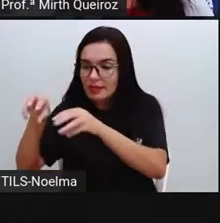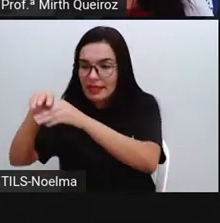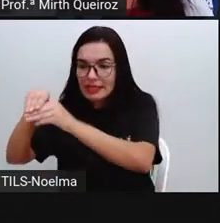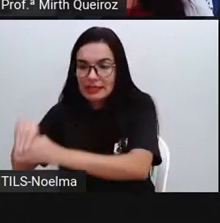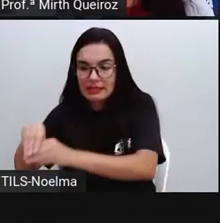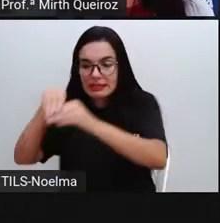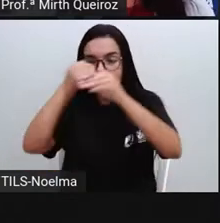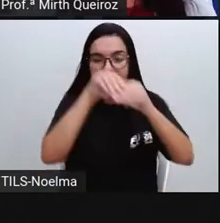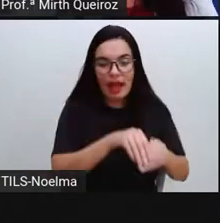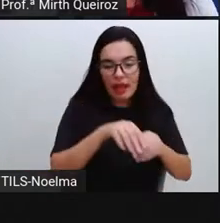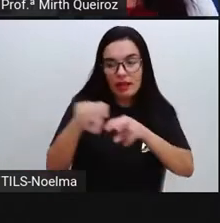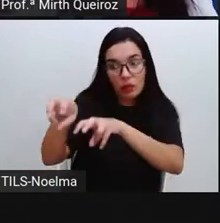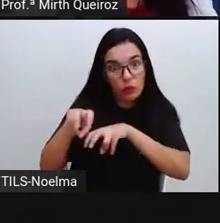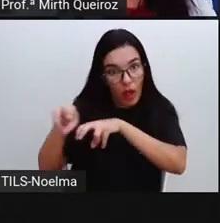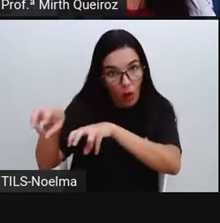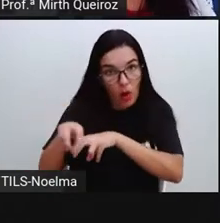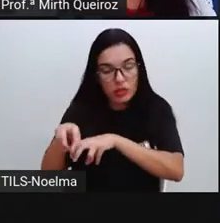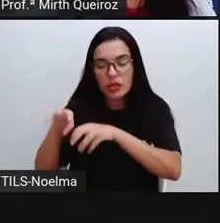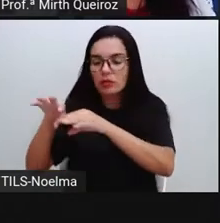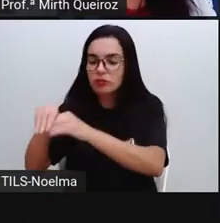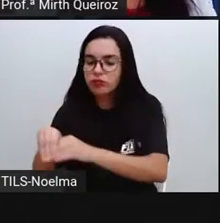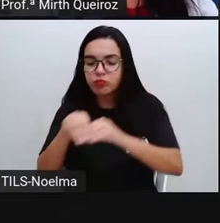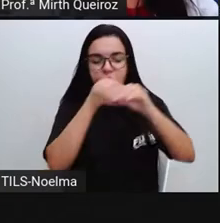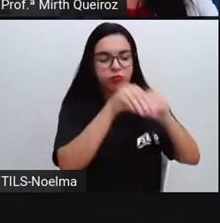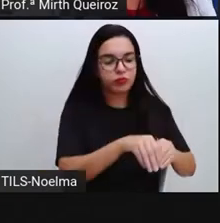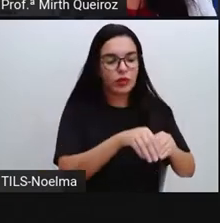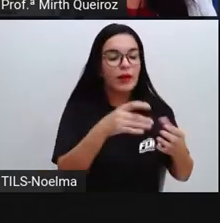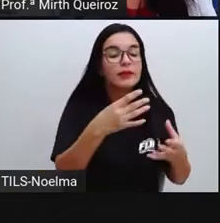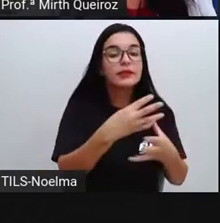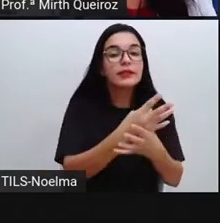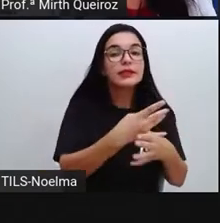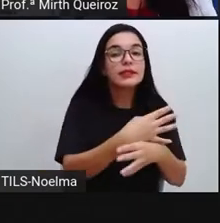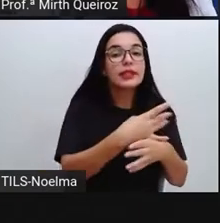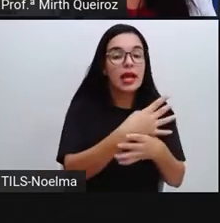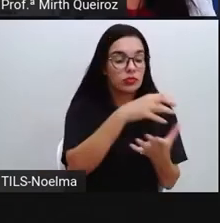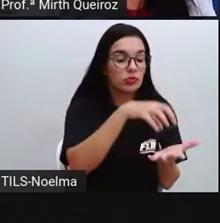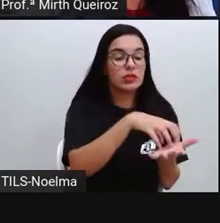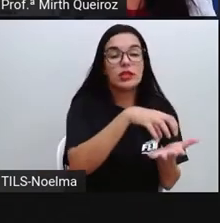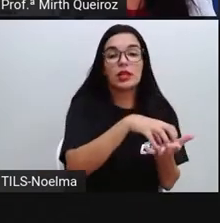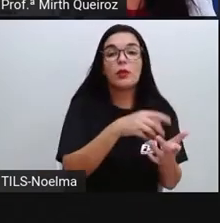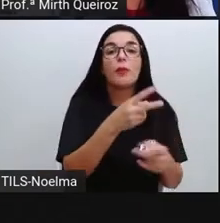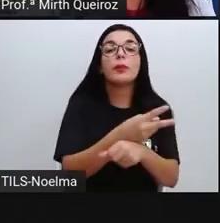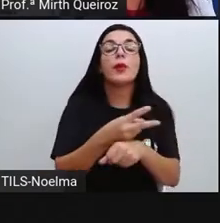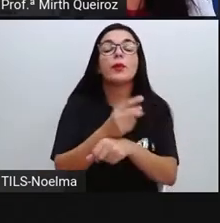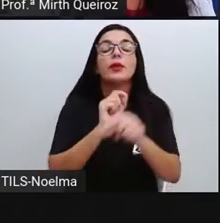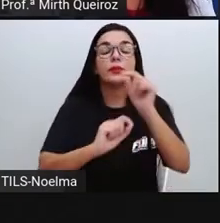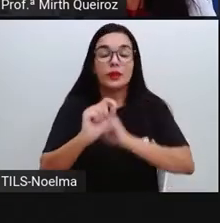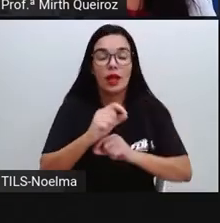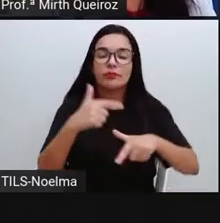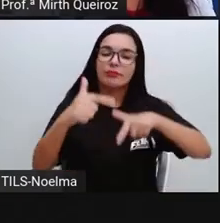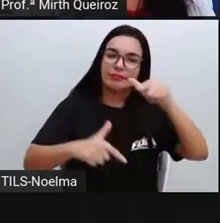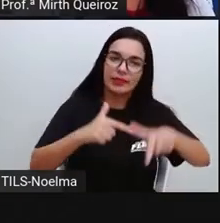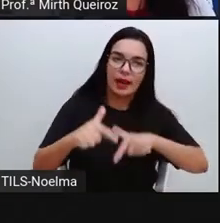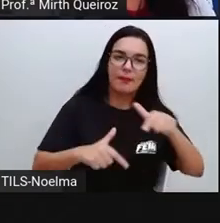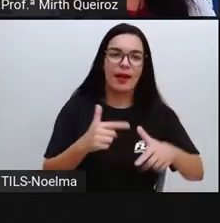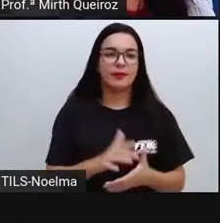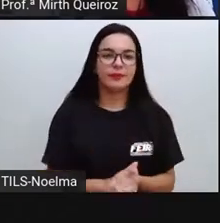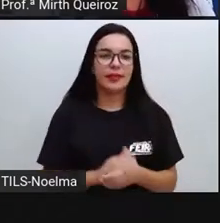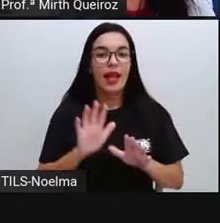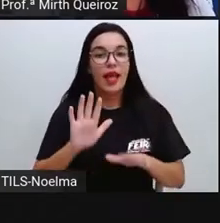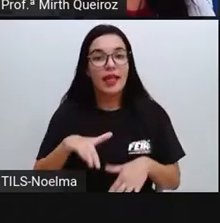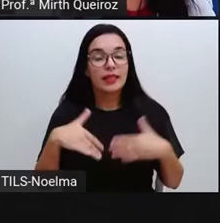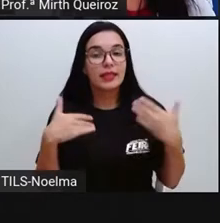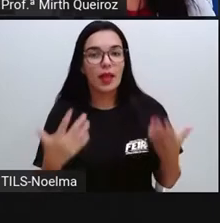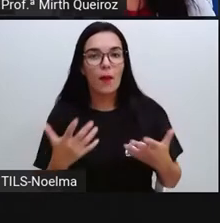rurais, né? Ali do meio rural e vão para o meio urbano à procura de emprego. E a industrialização que